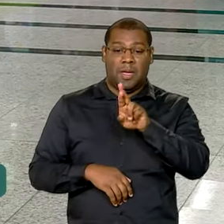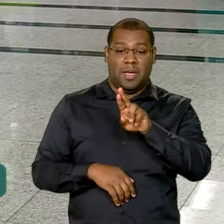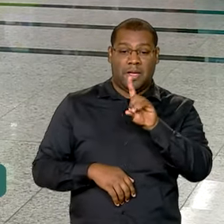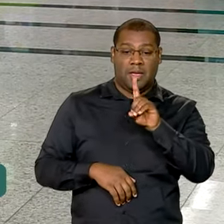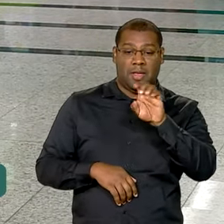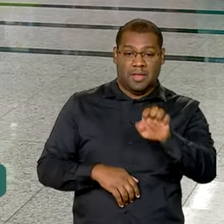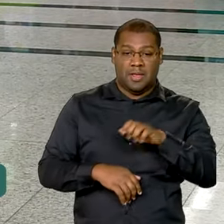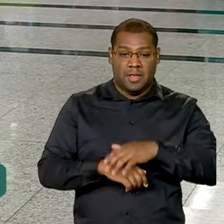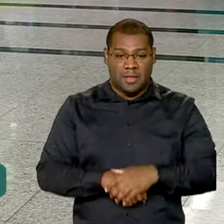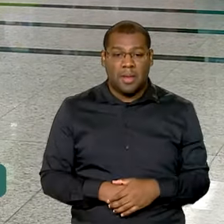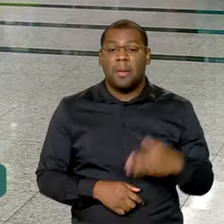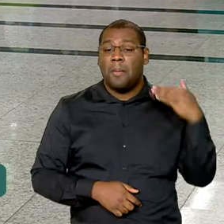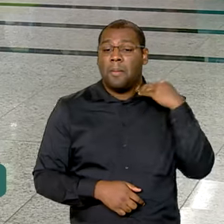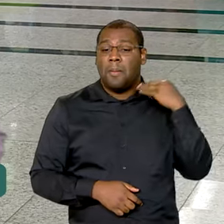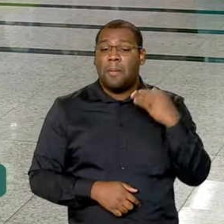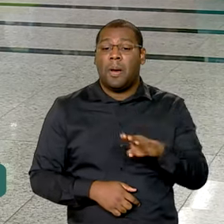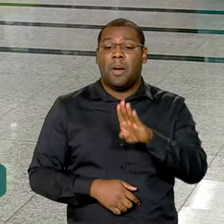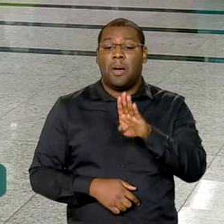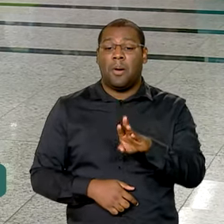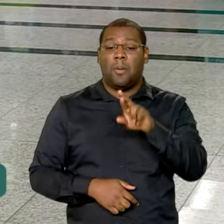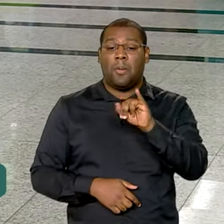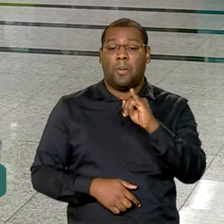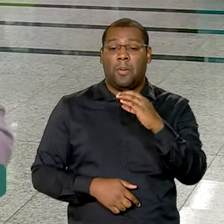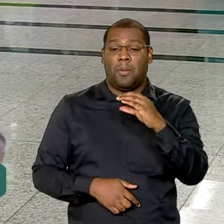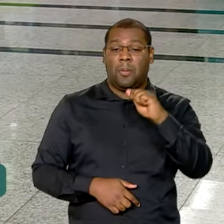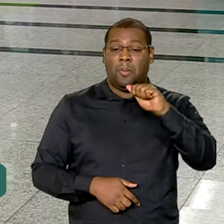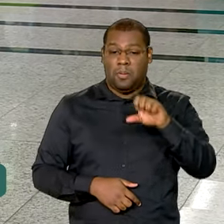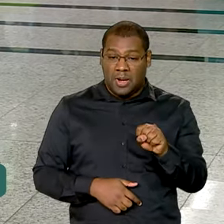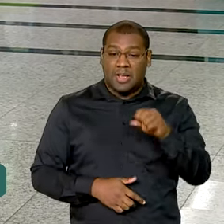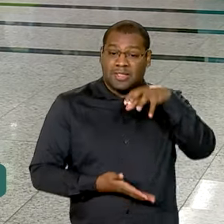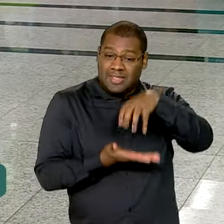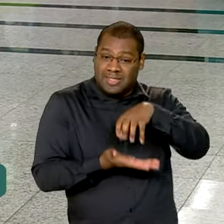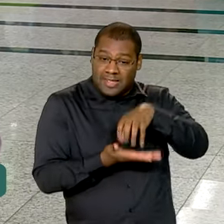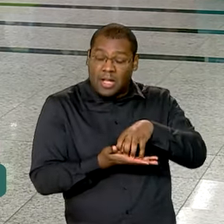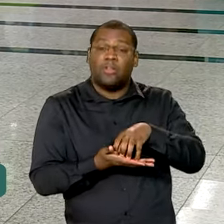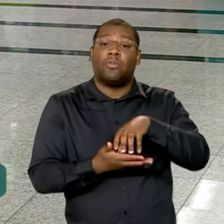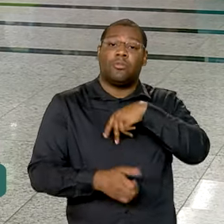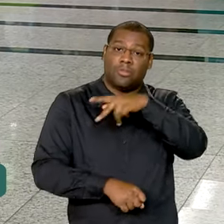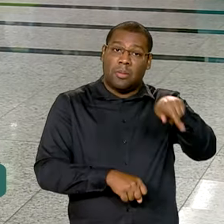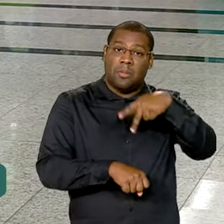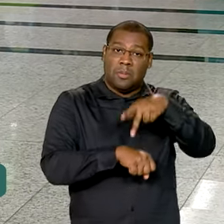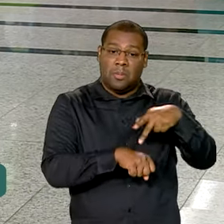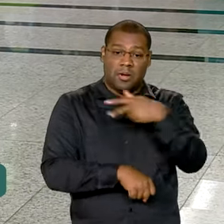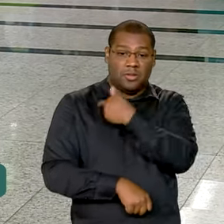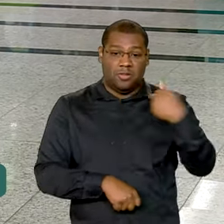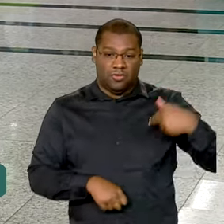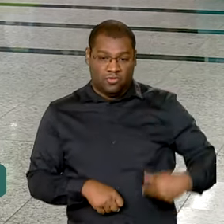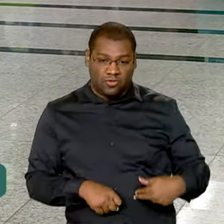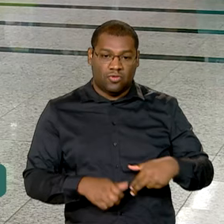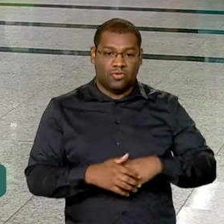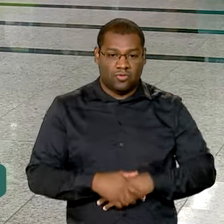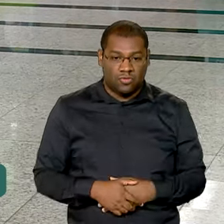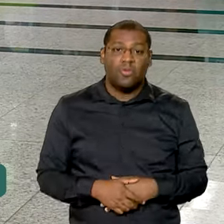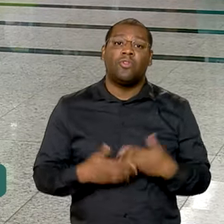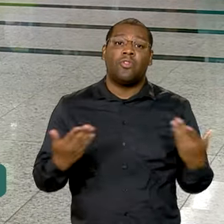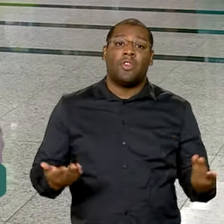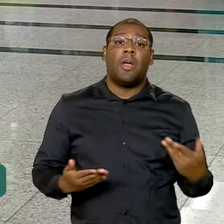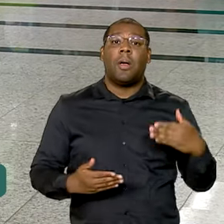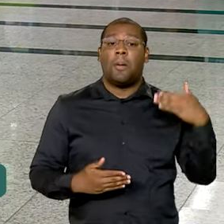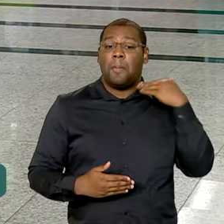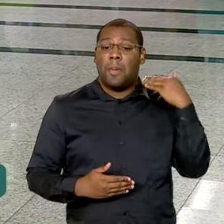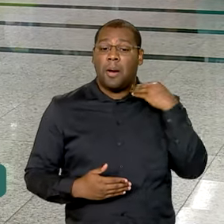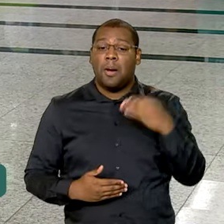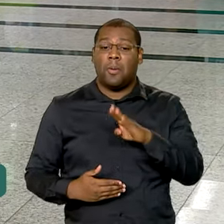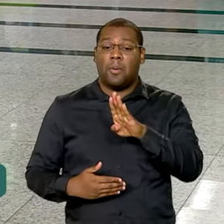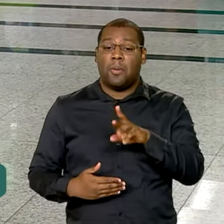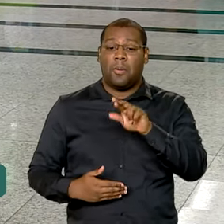sede do Banco dos BRICS fica em Xangai, na China. A instituição financeira multilateral foi fundada em 2015 pelo